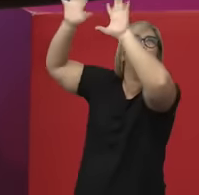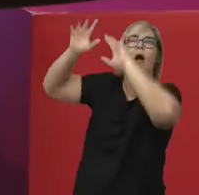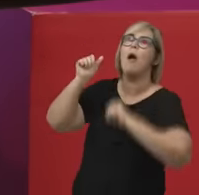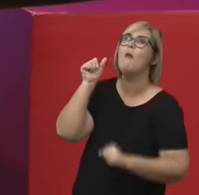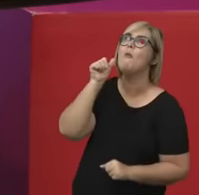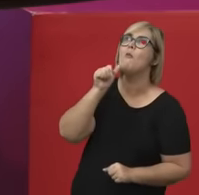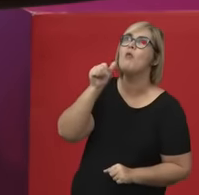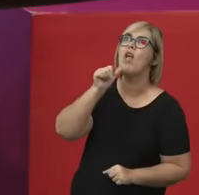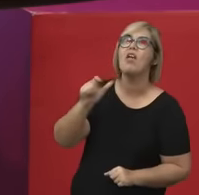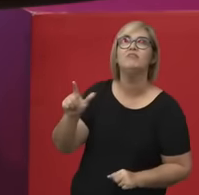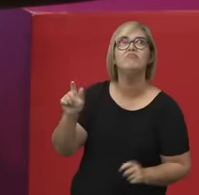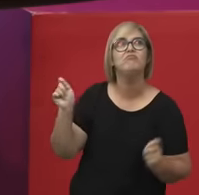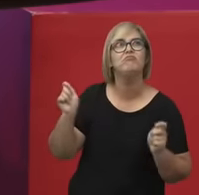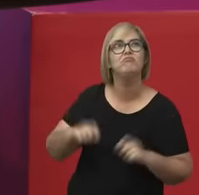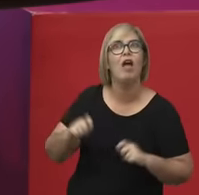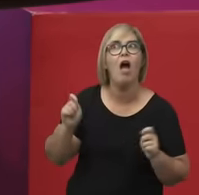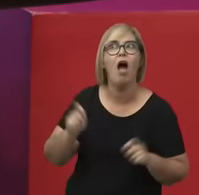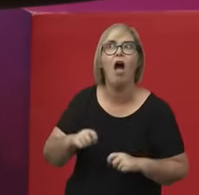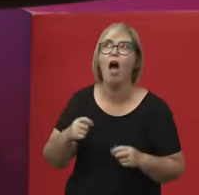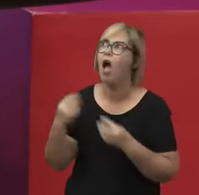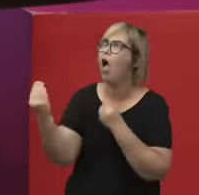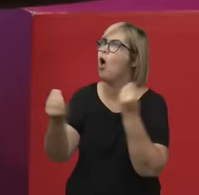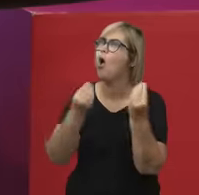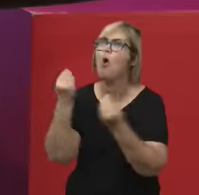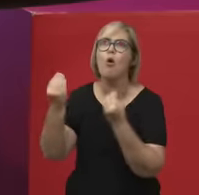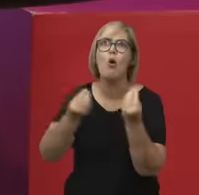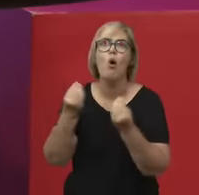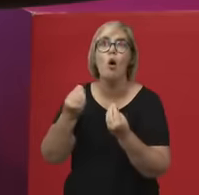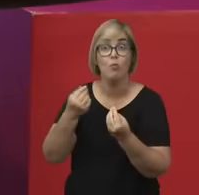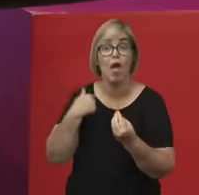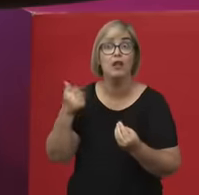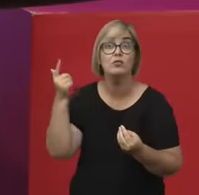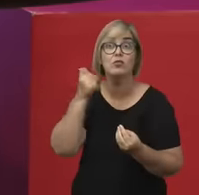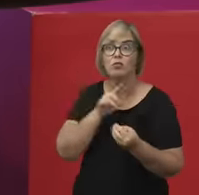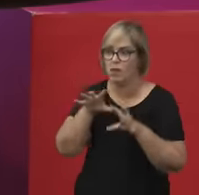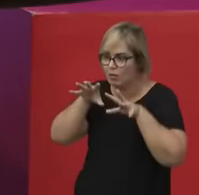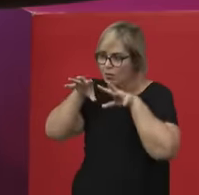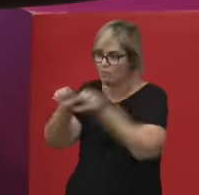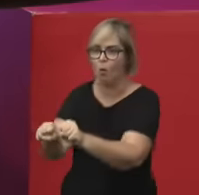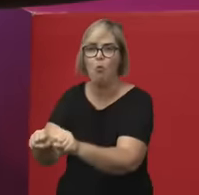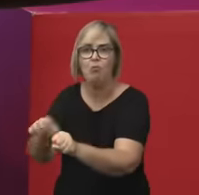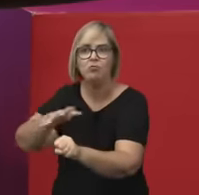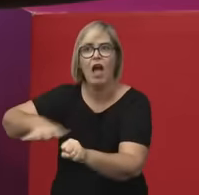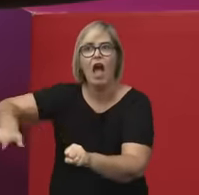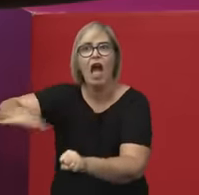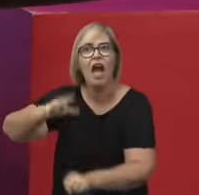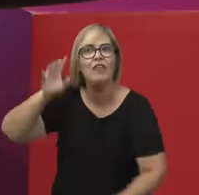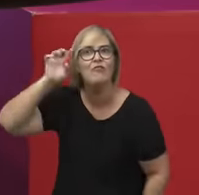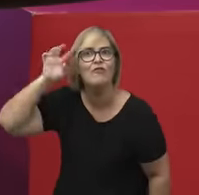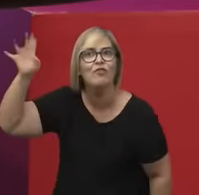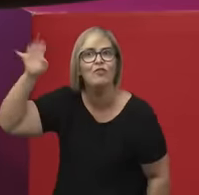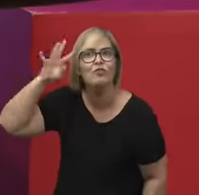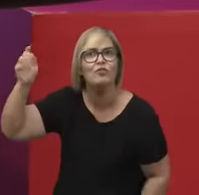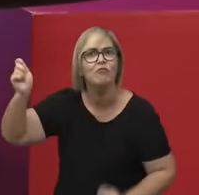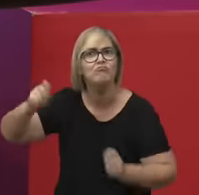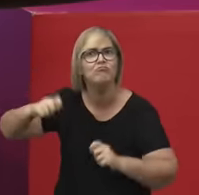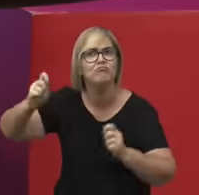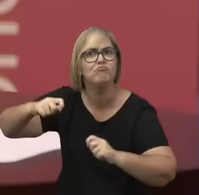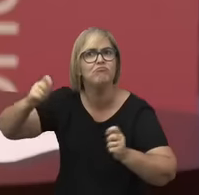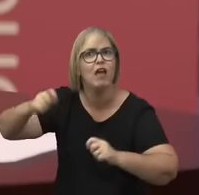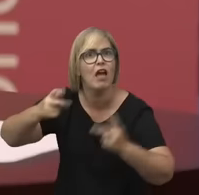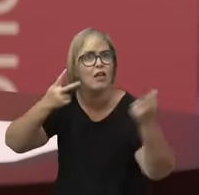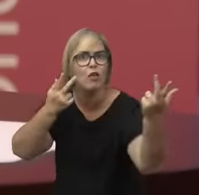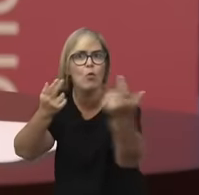pensamento, para que possam se apropriar desse espaço de pensamento como filósofas, como pensadores também.